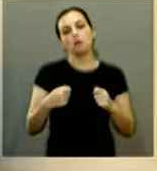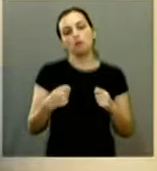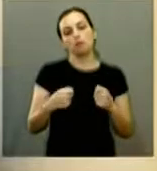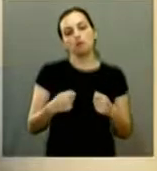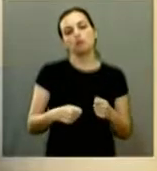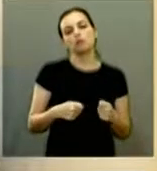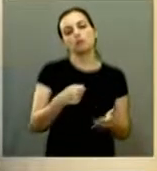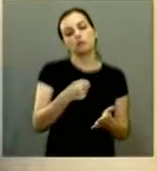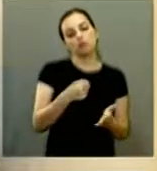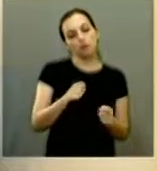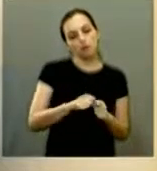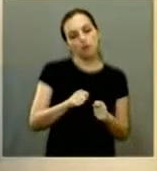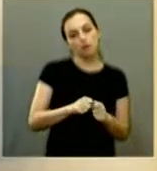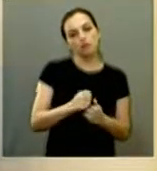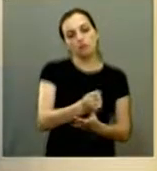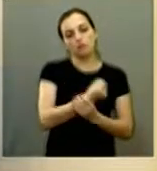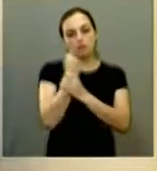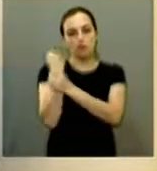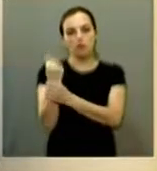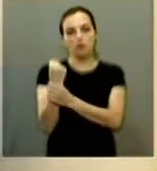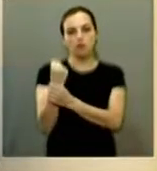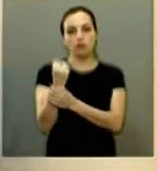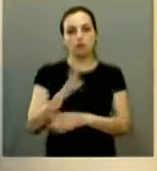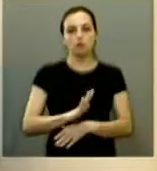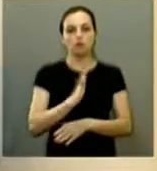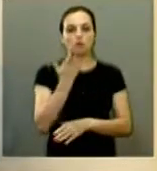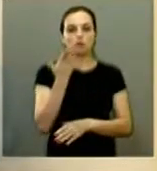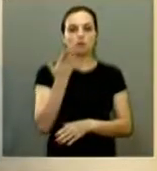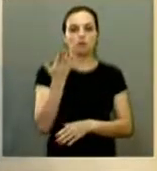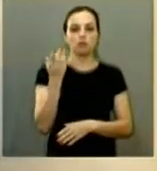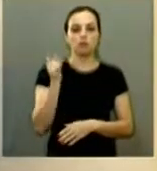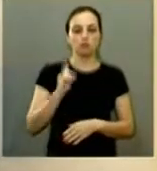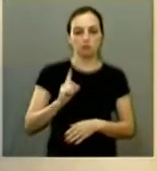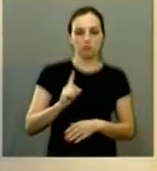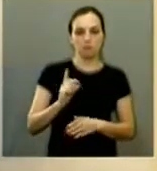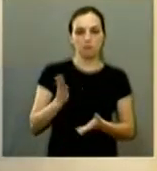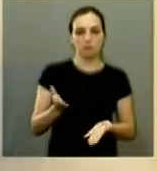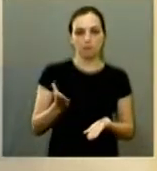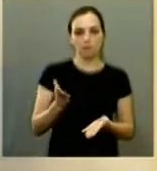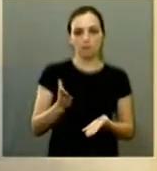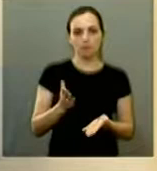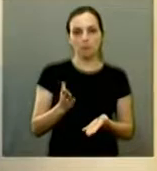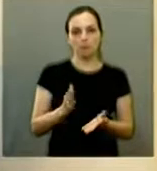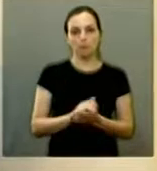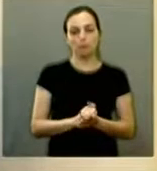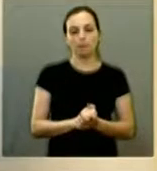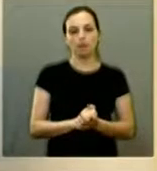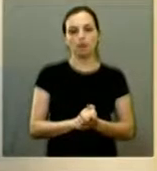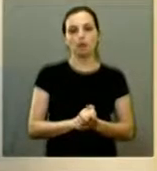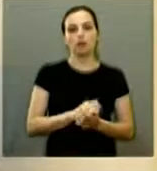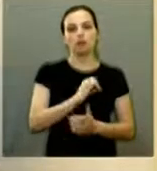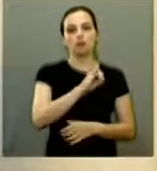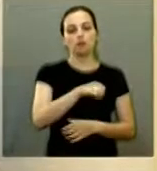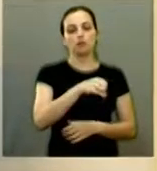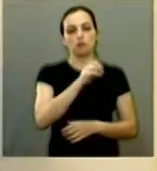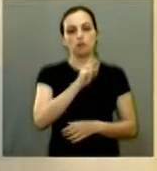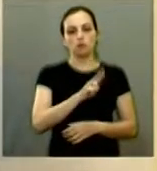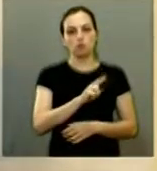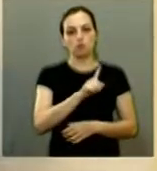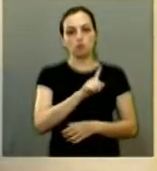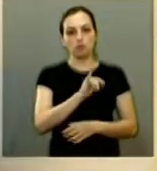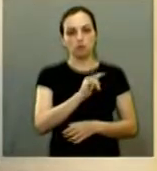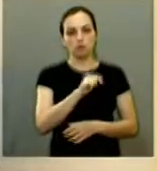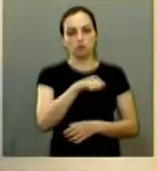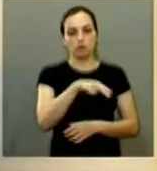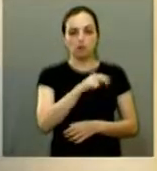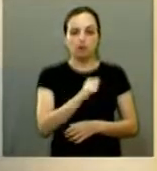atuações mesmo para a defesa para que não aconteça mais e no caso da Juliana até aceito e comungo